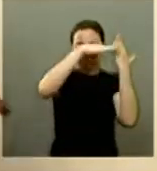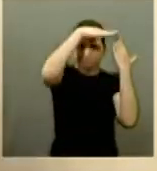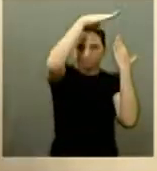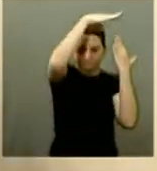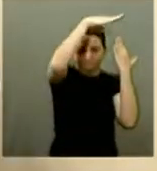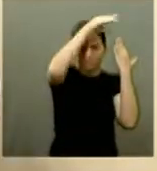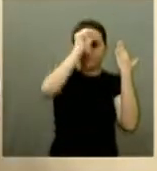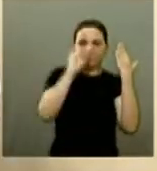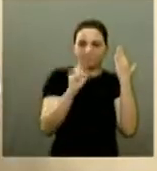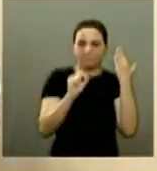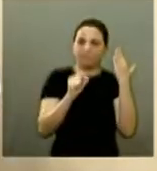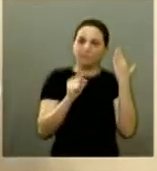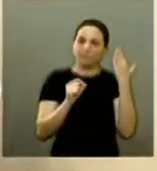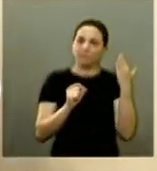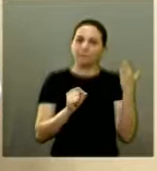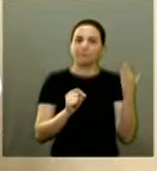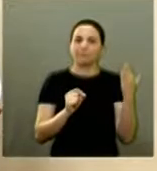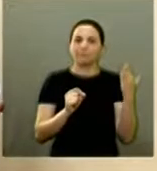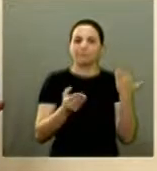em relação